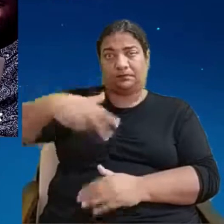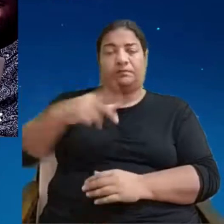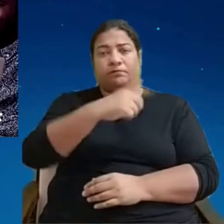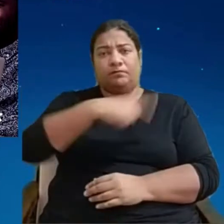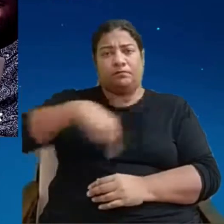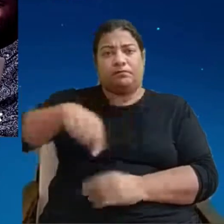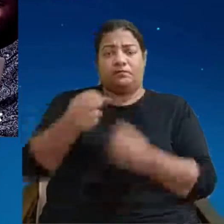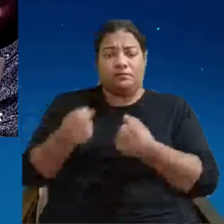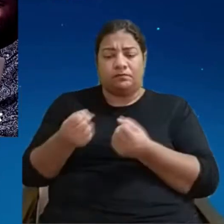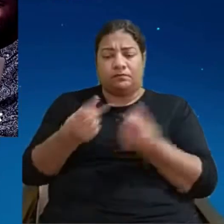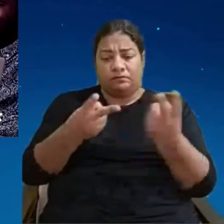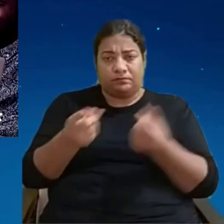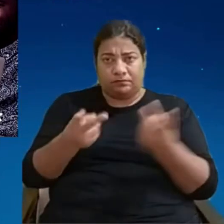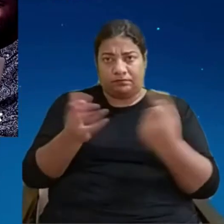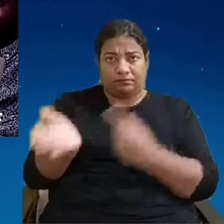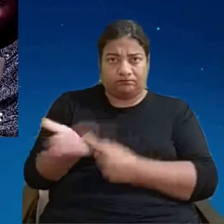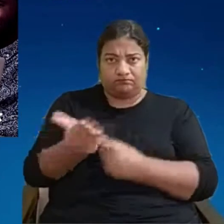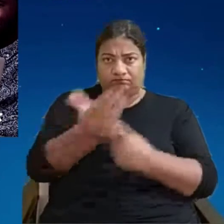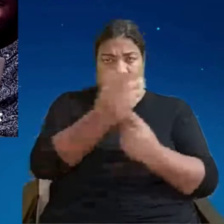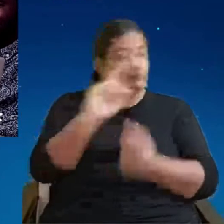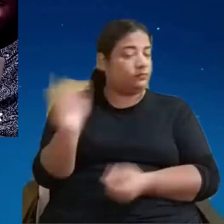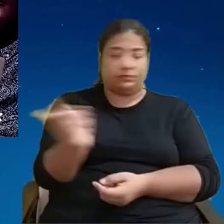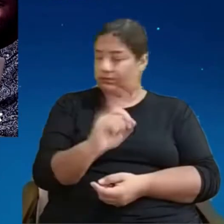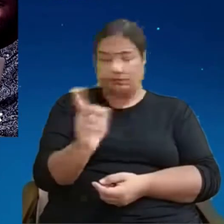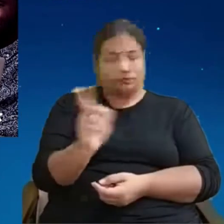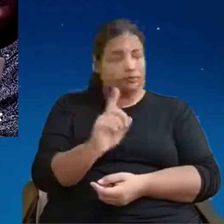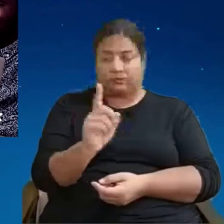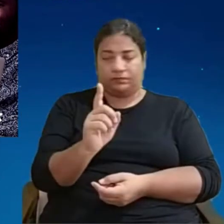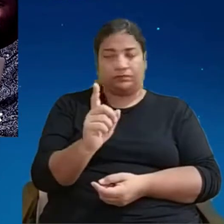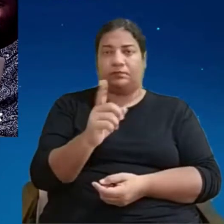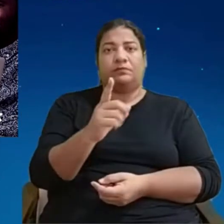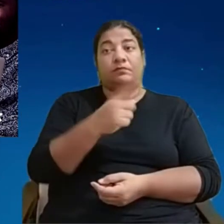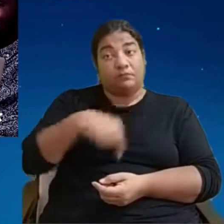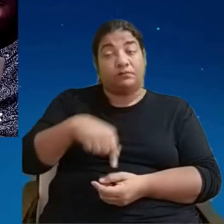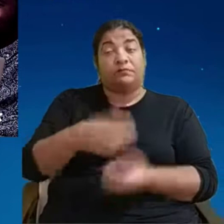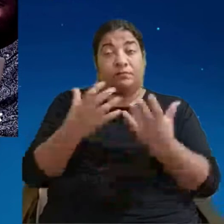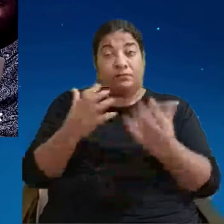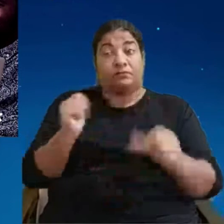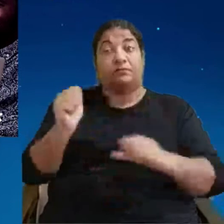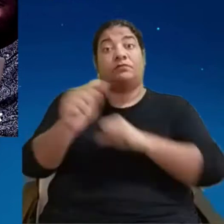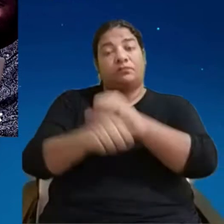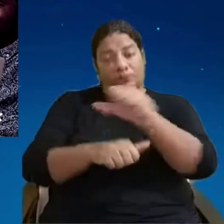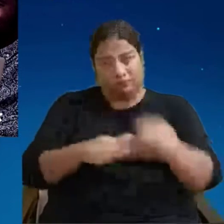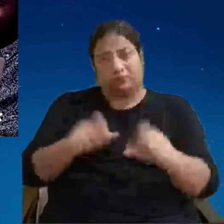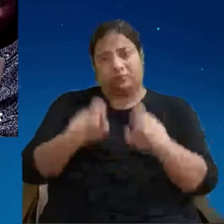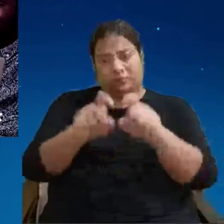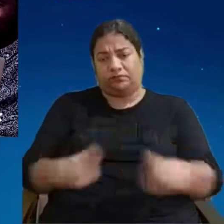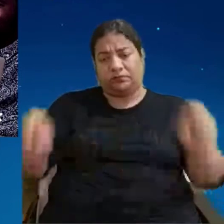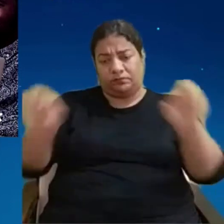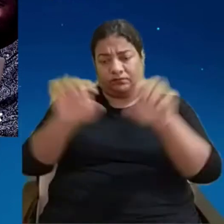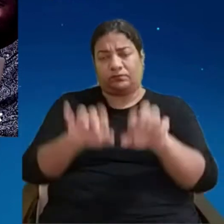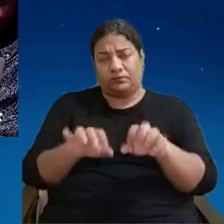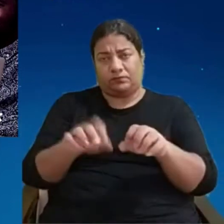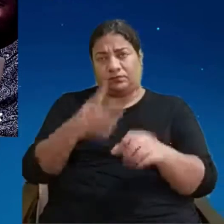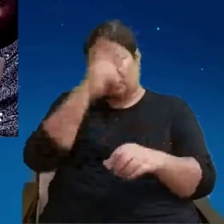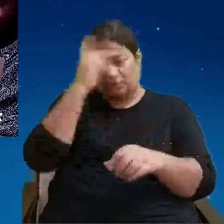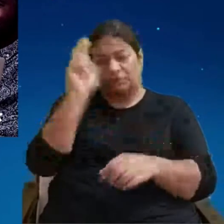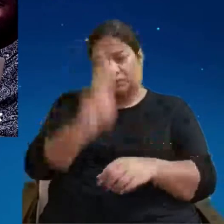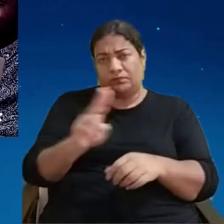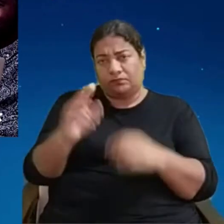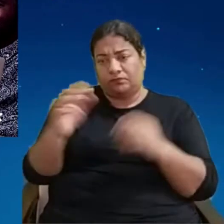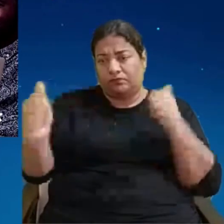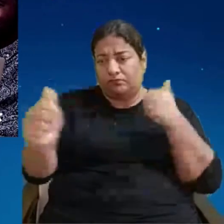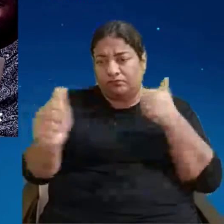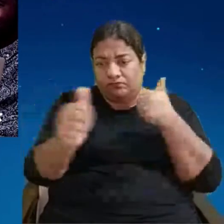um pensamento muito forte que é o digitalizar para aproximar e o aproximar é aproximar de pessoas e